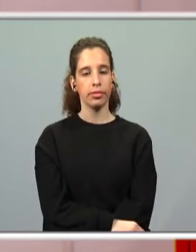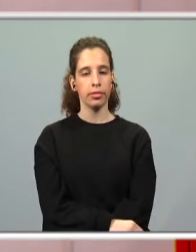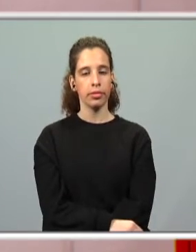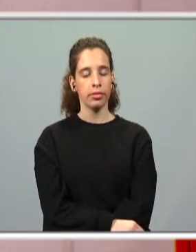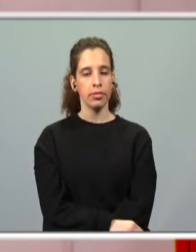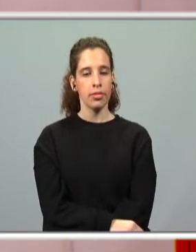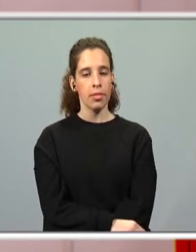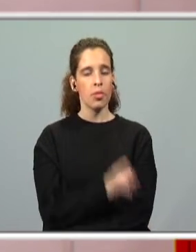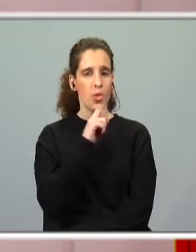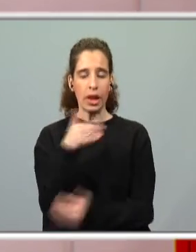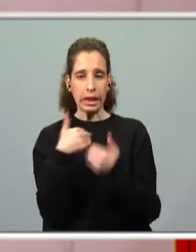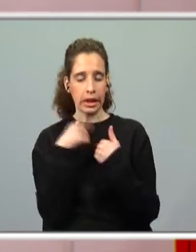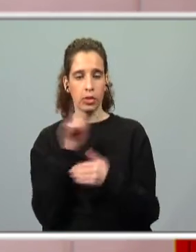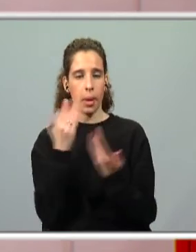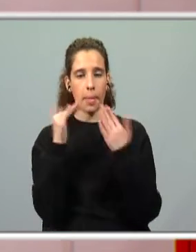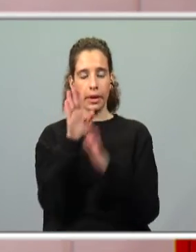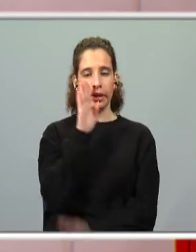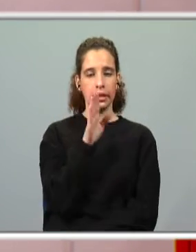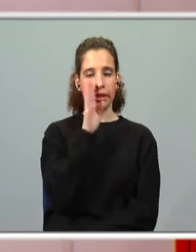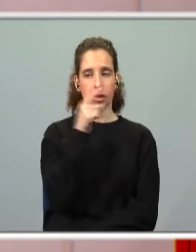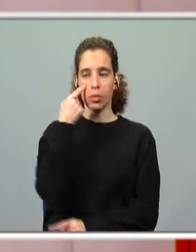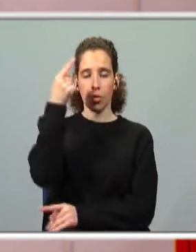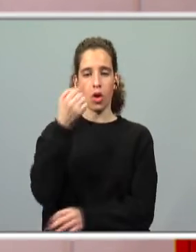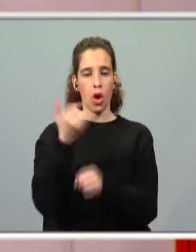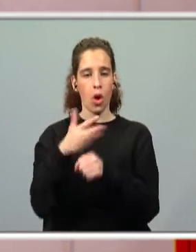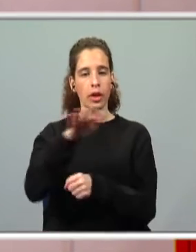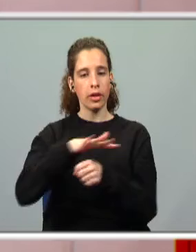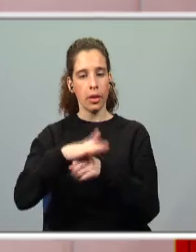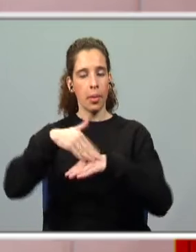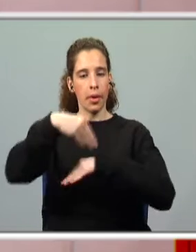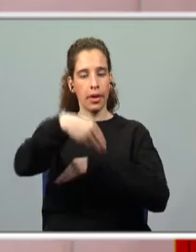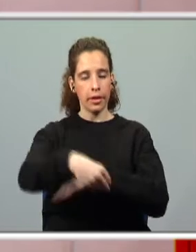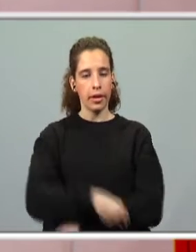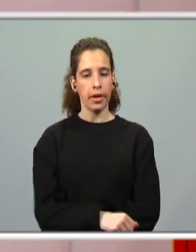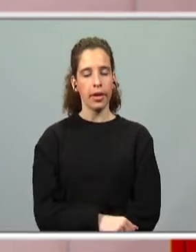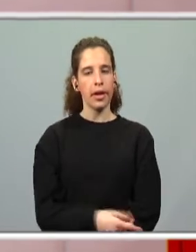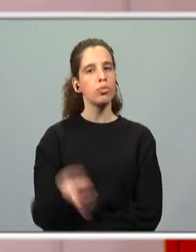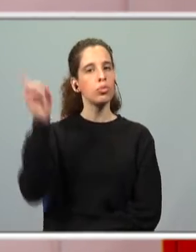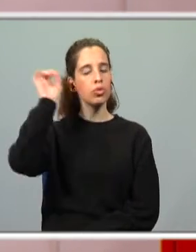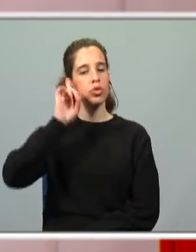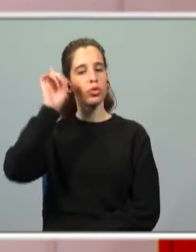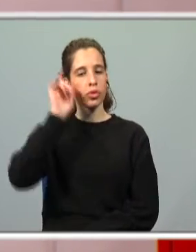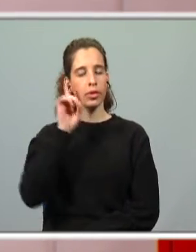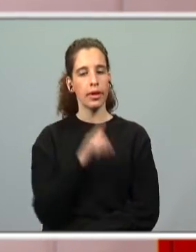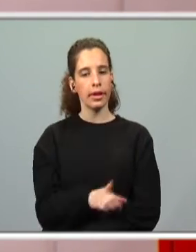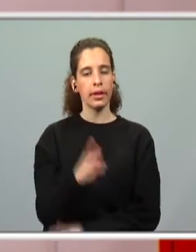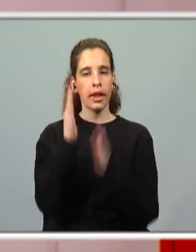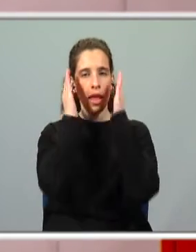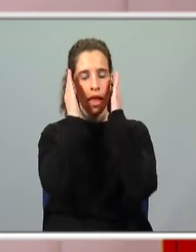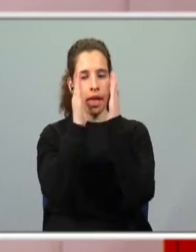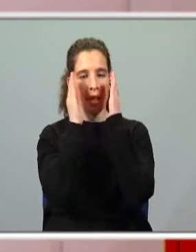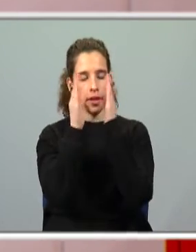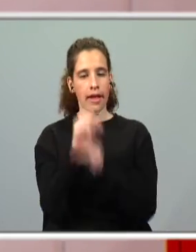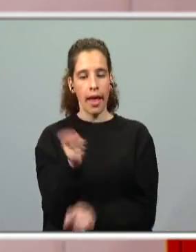pode não nos ajudar. Mas, se calhar, vou apresentar-vos um outro caso, mais à frente, em que é muito importante nós estarmos atentos